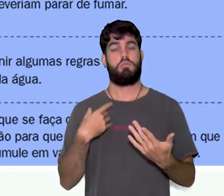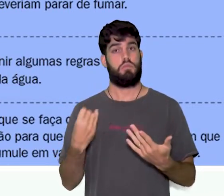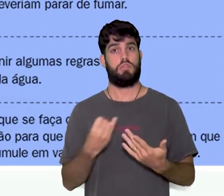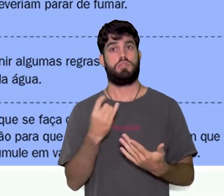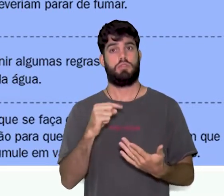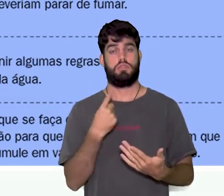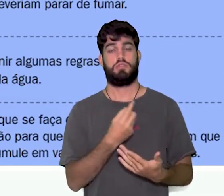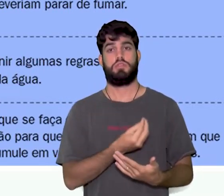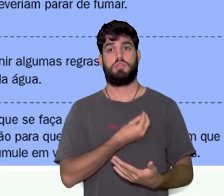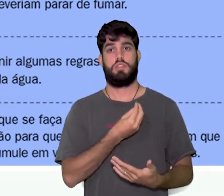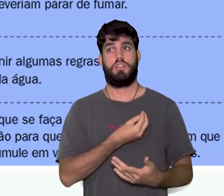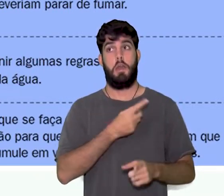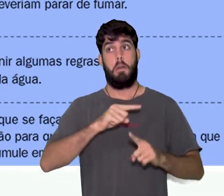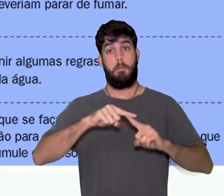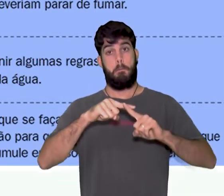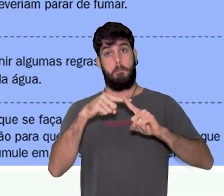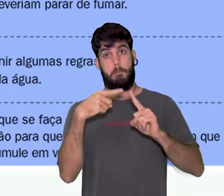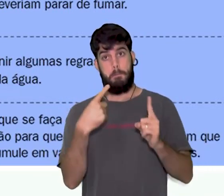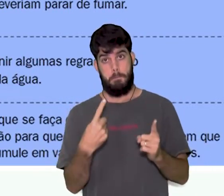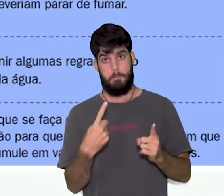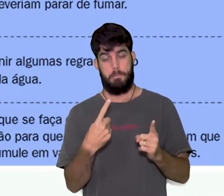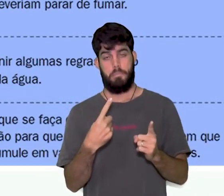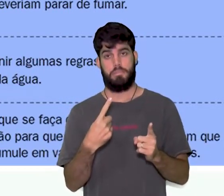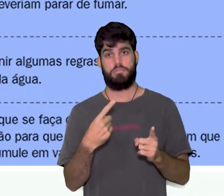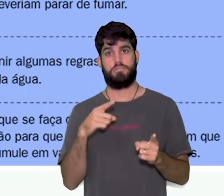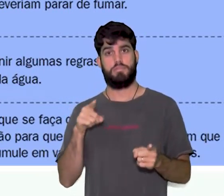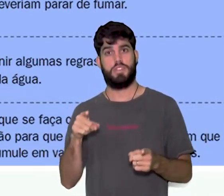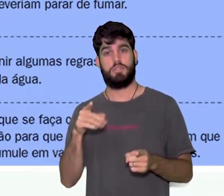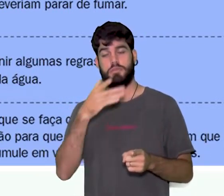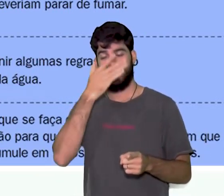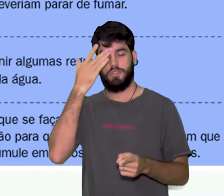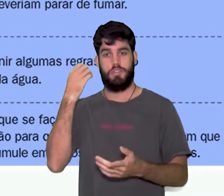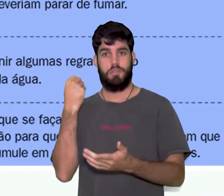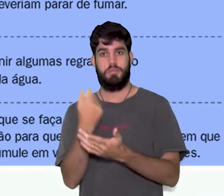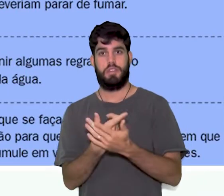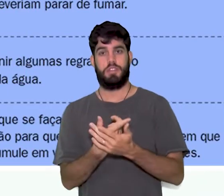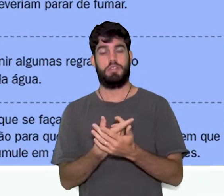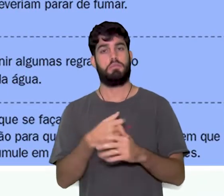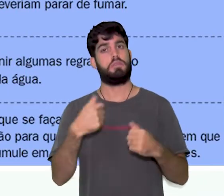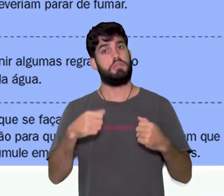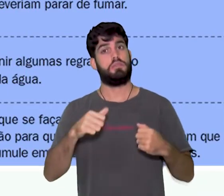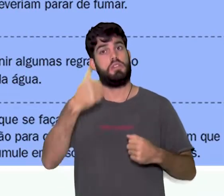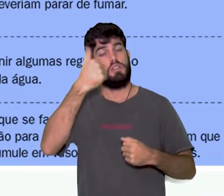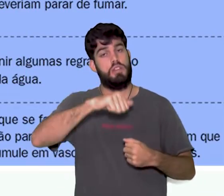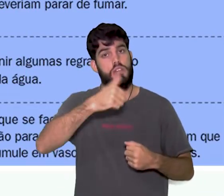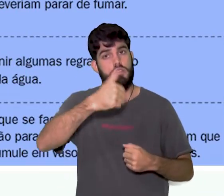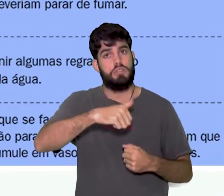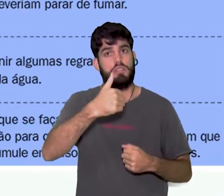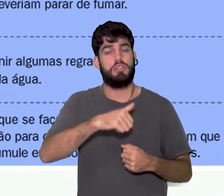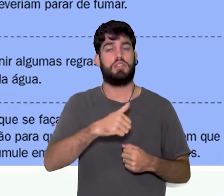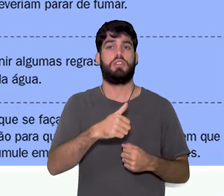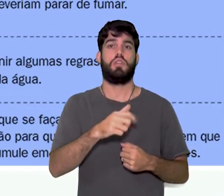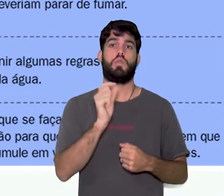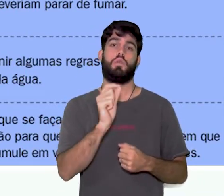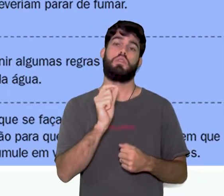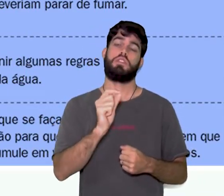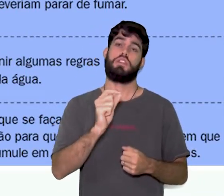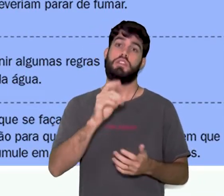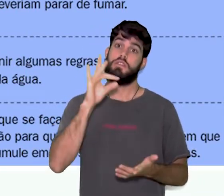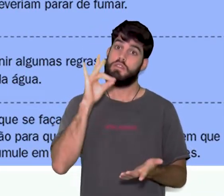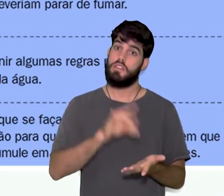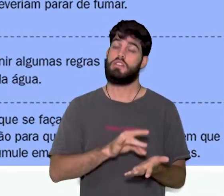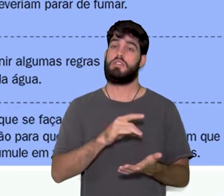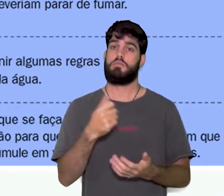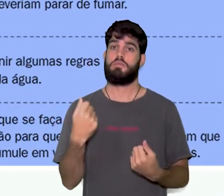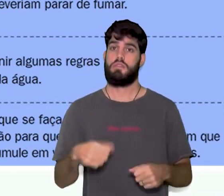nossa vida. Mas, cabe ao consumidor analisar aquilo de que realmente necessita